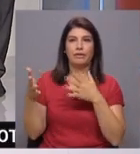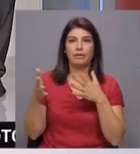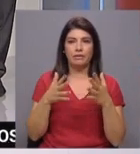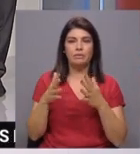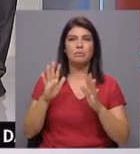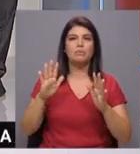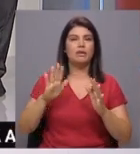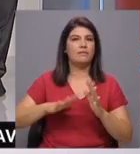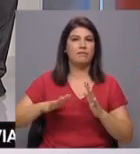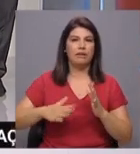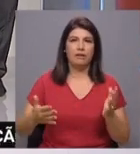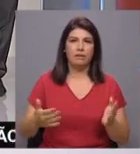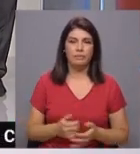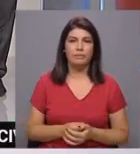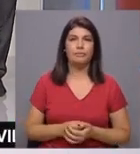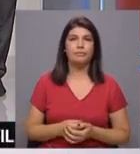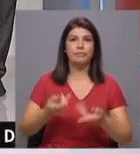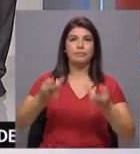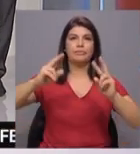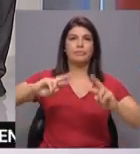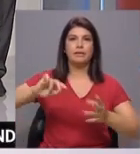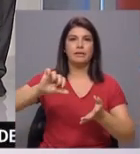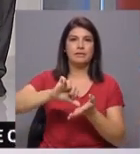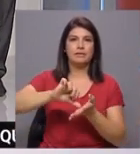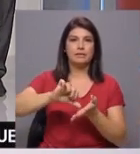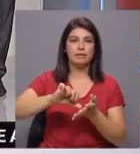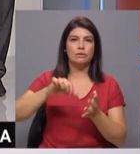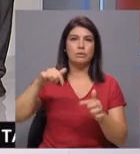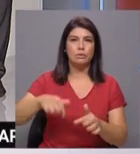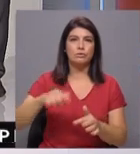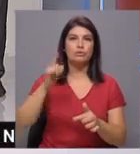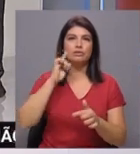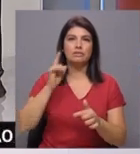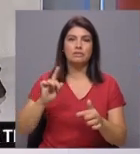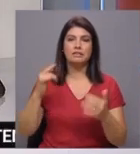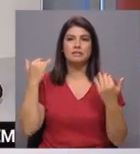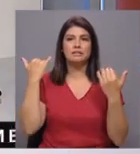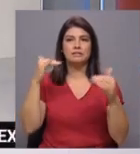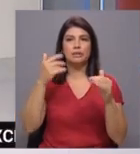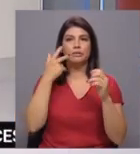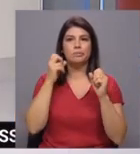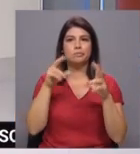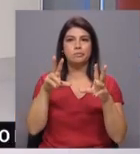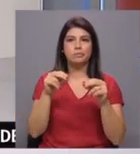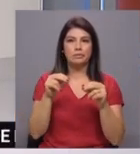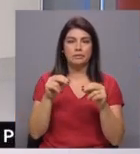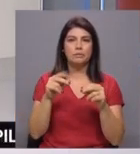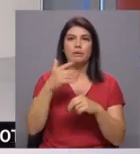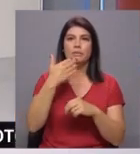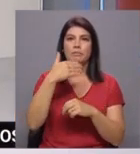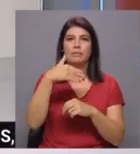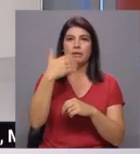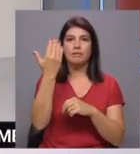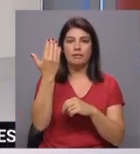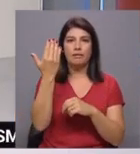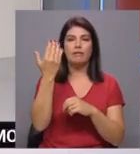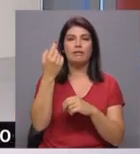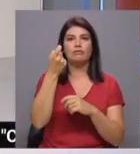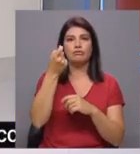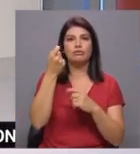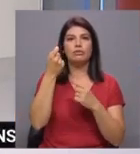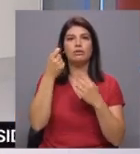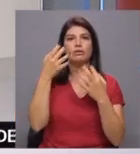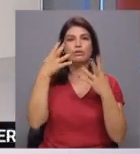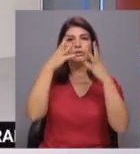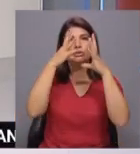fraco. Para a região centro, também um dia de céu geralmente limpo, já com alguma nobulosidade durante a manhã, a sul do Cabo Carveiro.